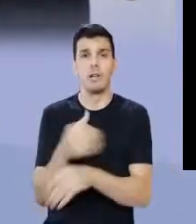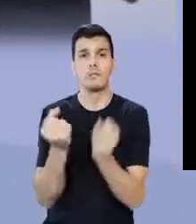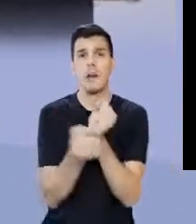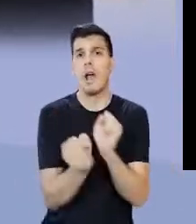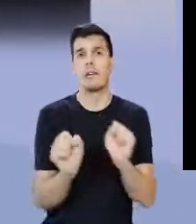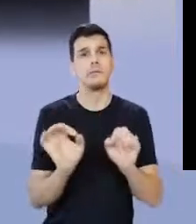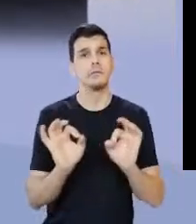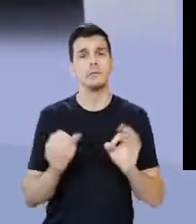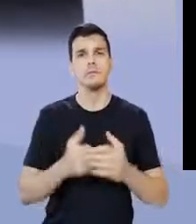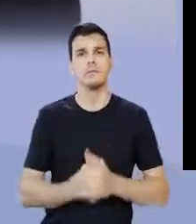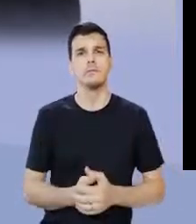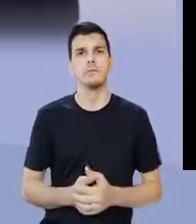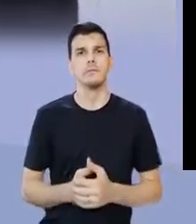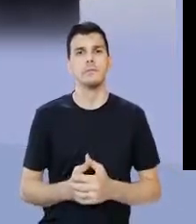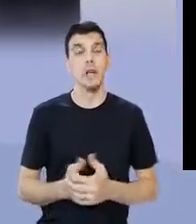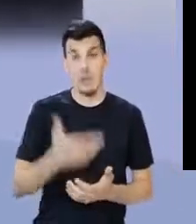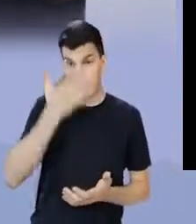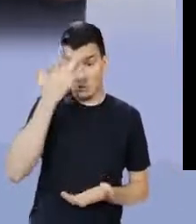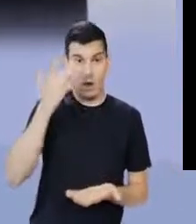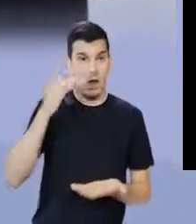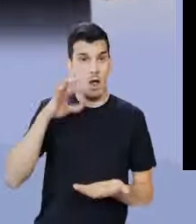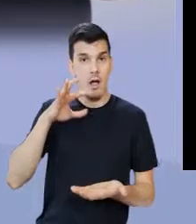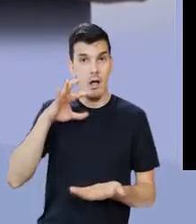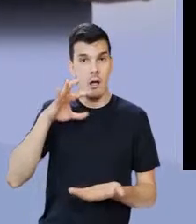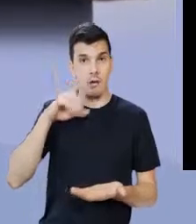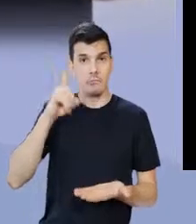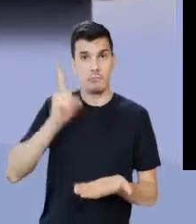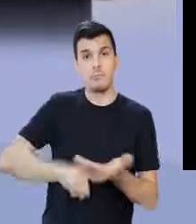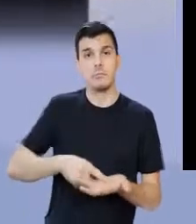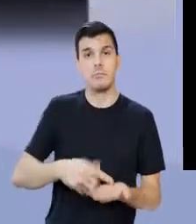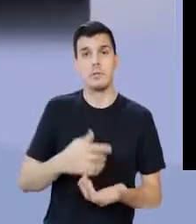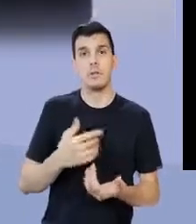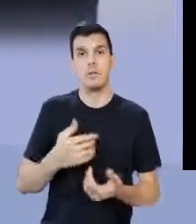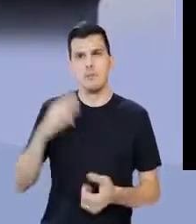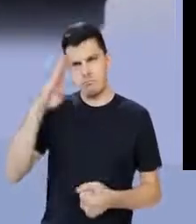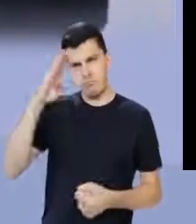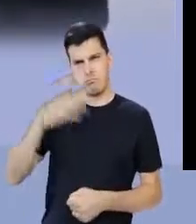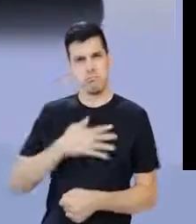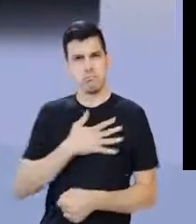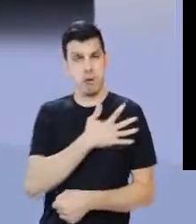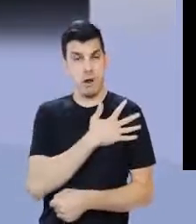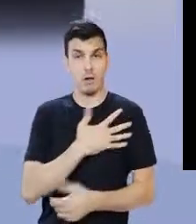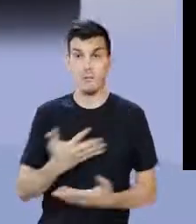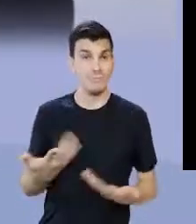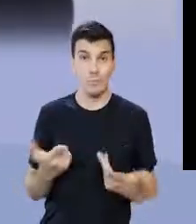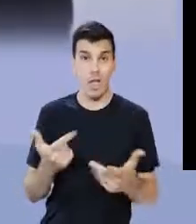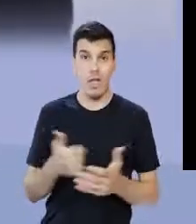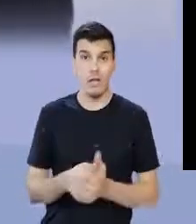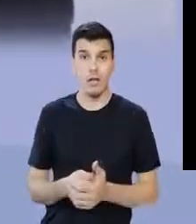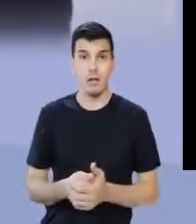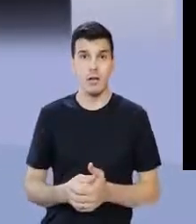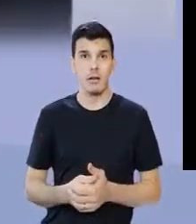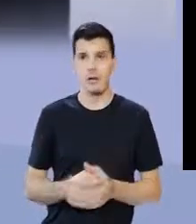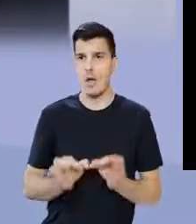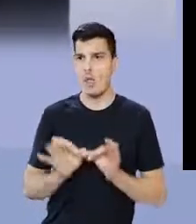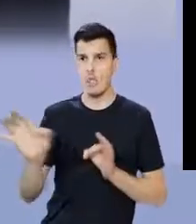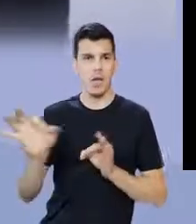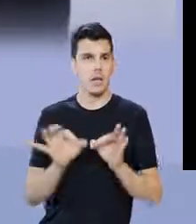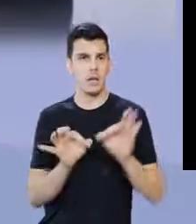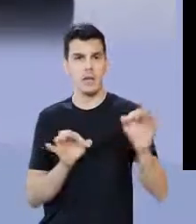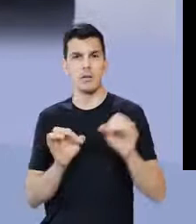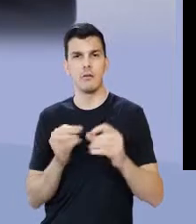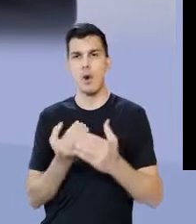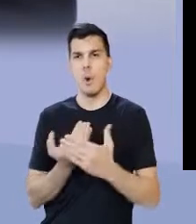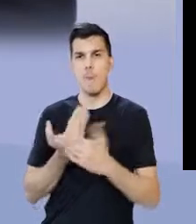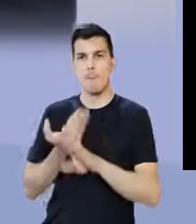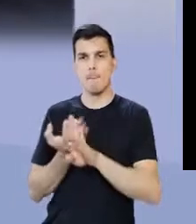de chegar escravo, ninguém mais se alista ao exército, população com medo se ruraliza, se ruralizando